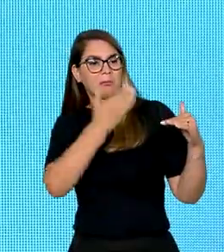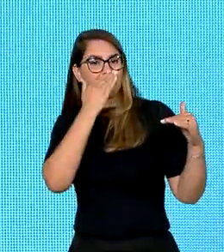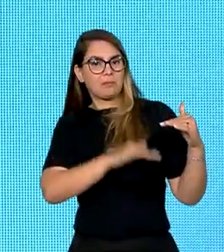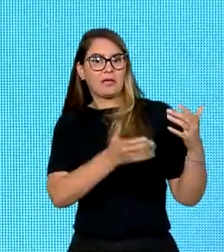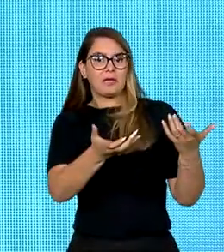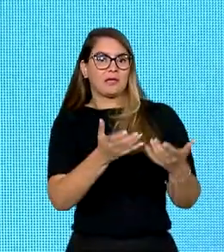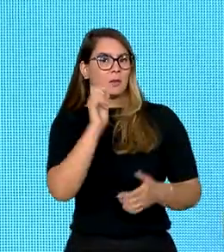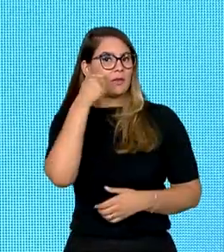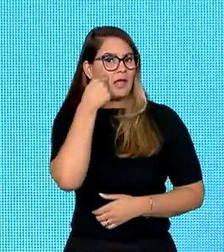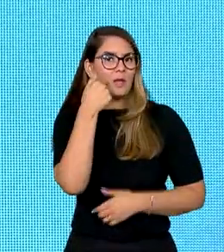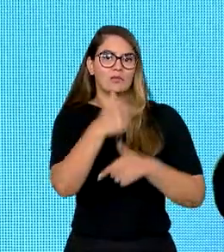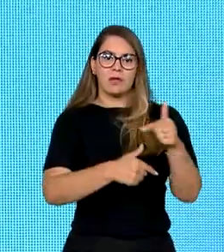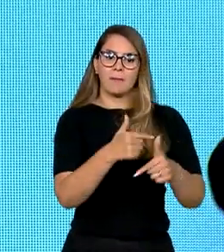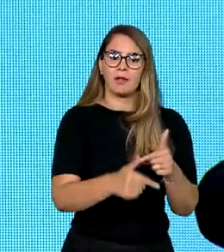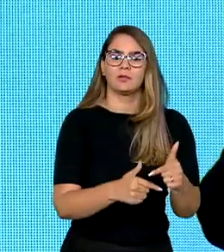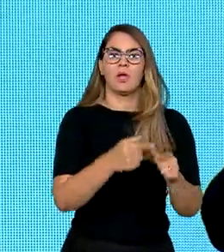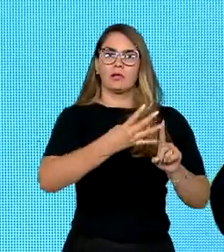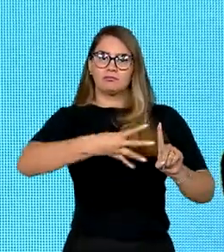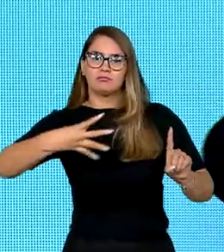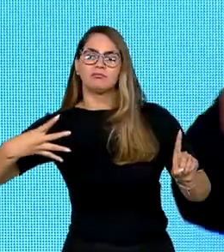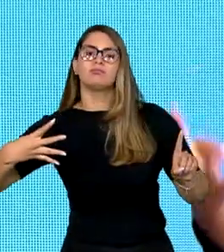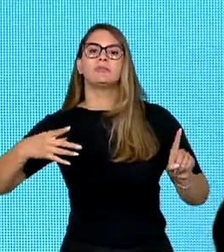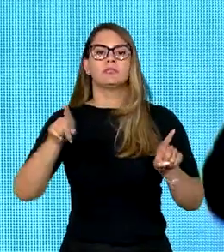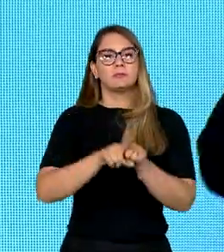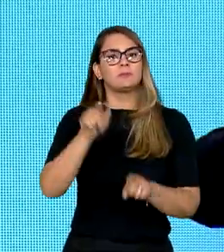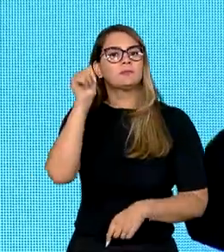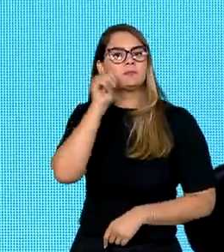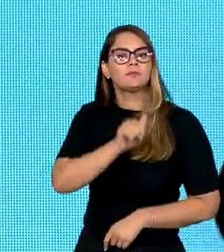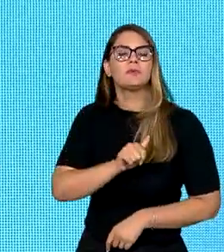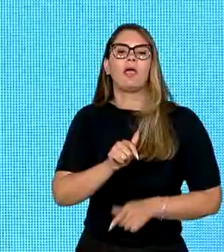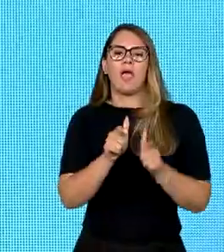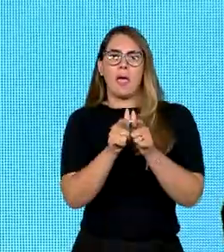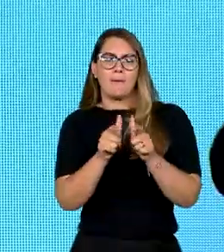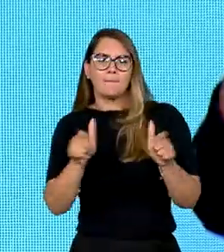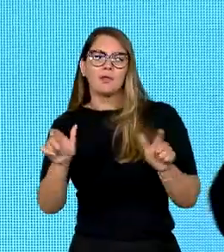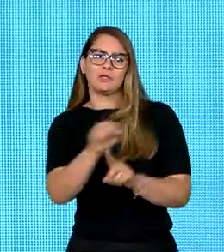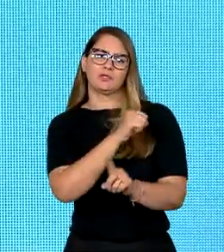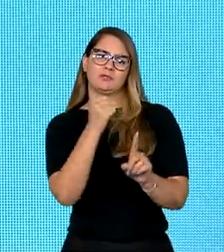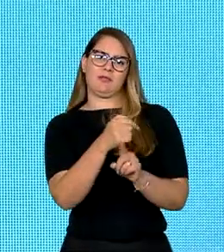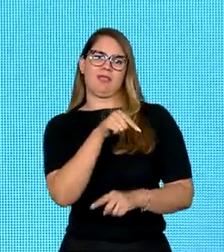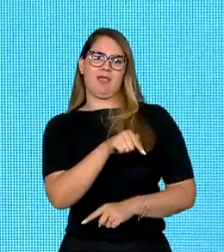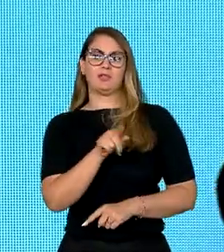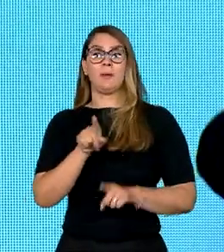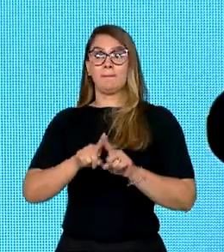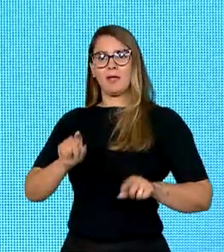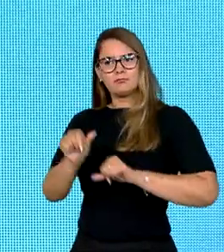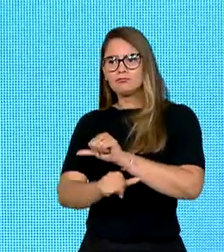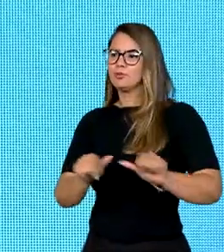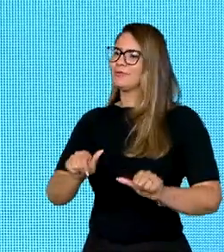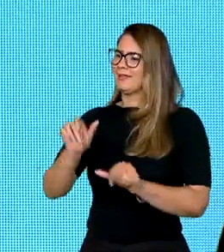negros, os trabalhadores, as pessoas LGBT e mais, as mulheres e as grandes maiores da nossa sociedade. Mas cidadãos